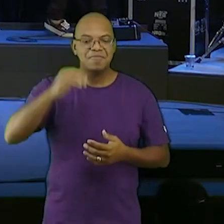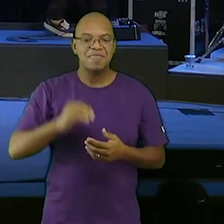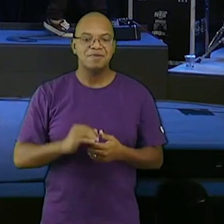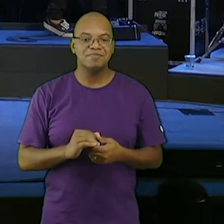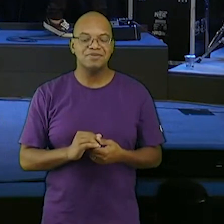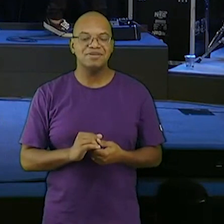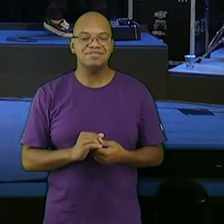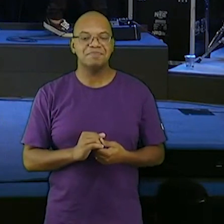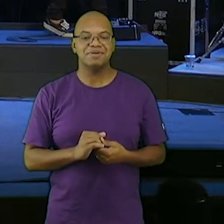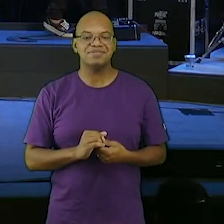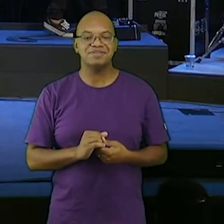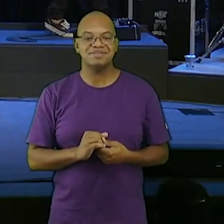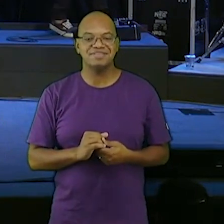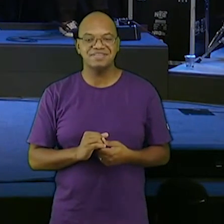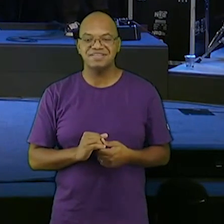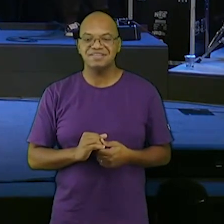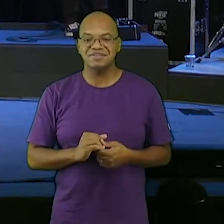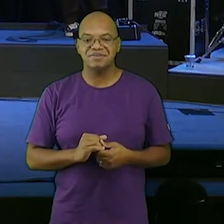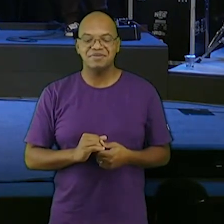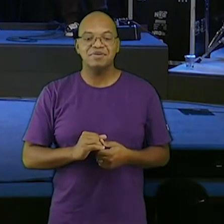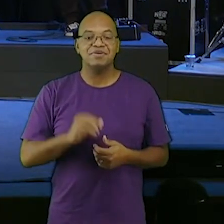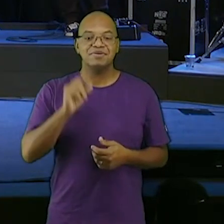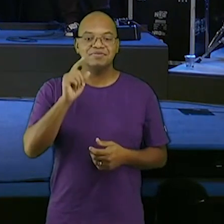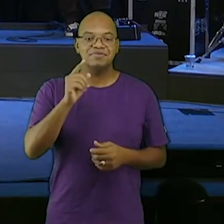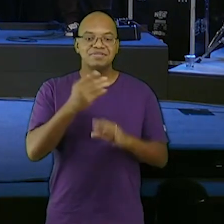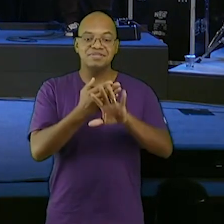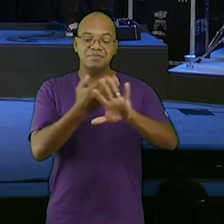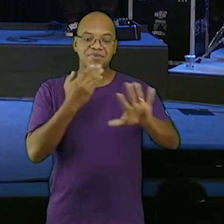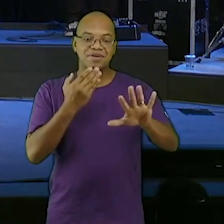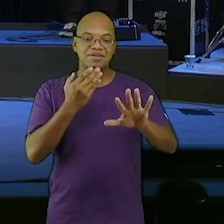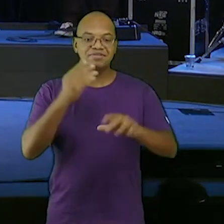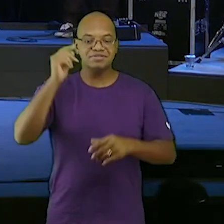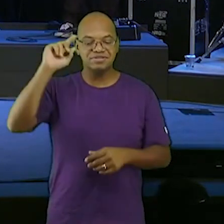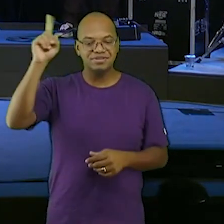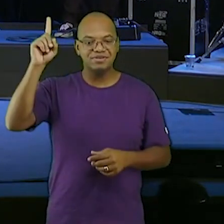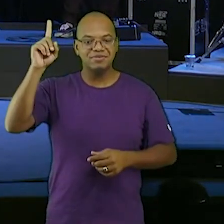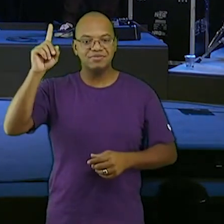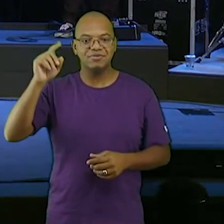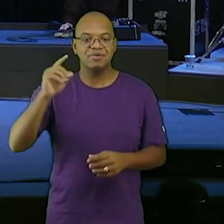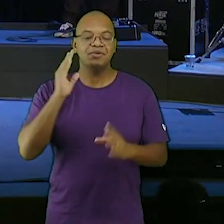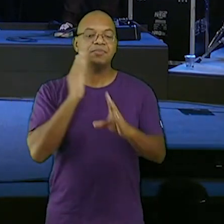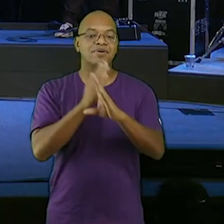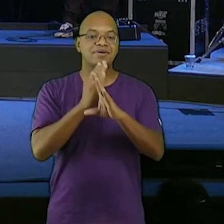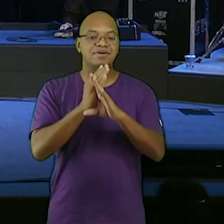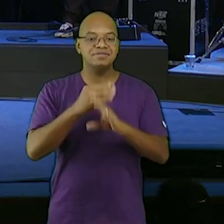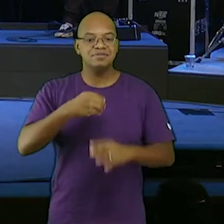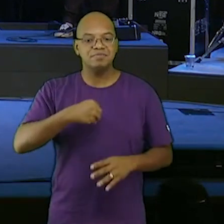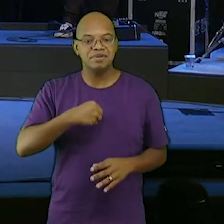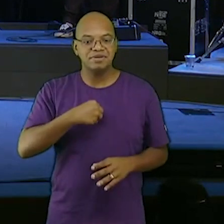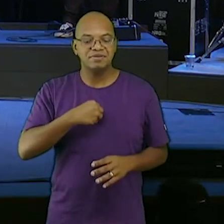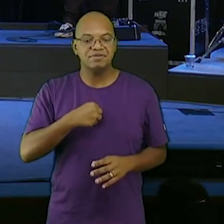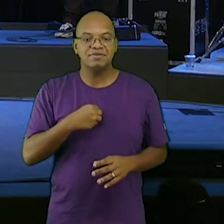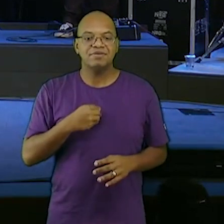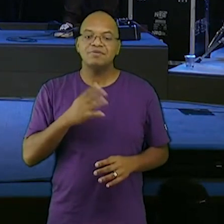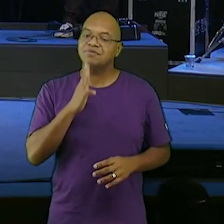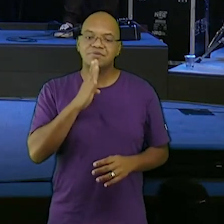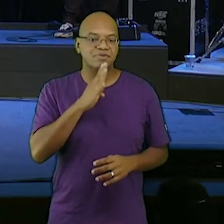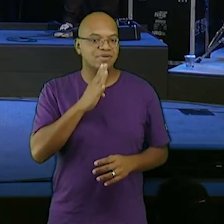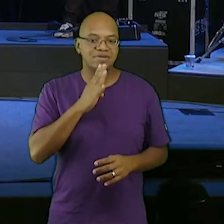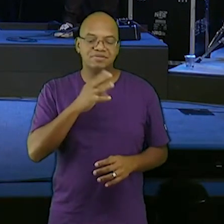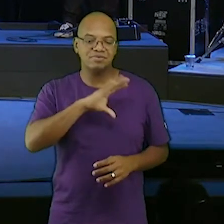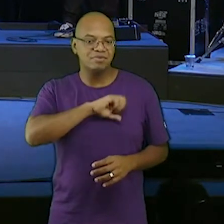espiritual você está separado de Deus pelo pecado por isso não conhece nem o amor e o plano de Deus